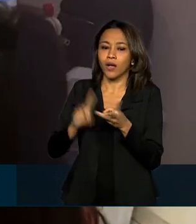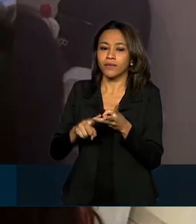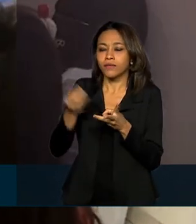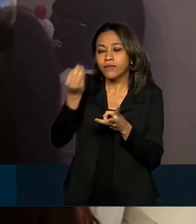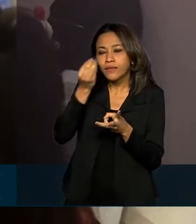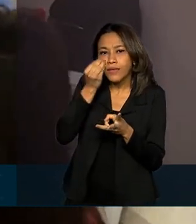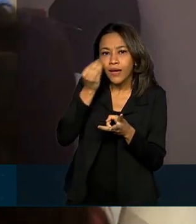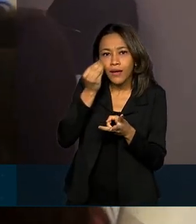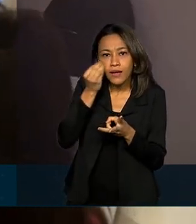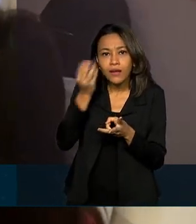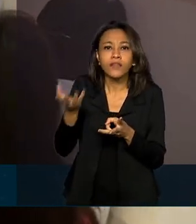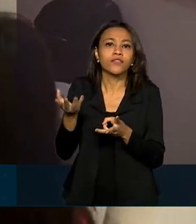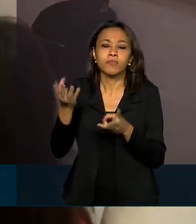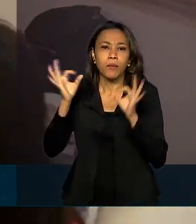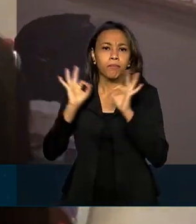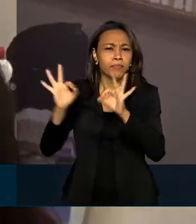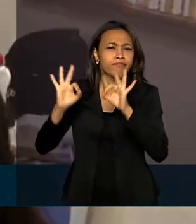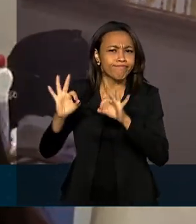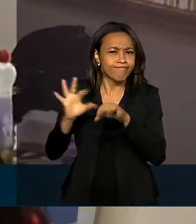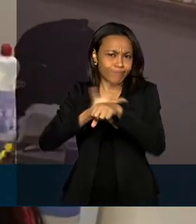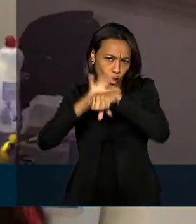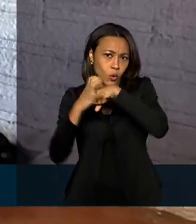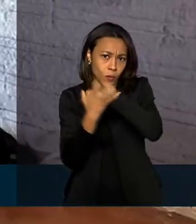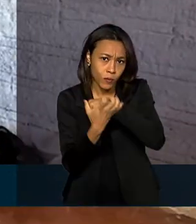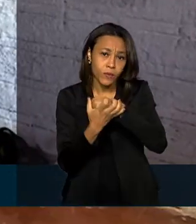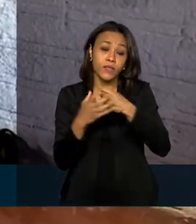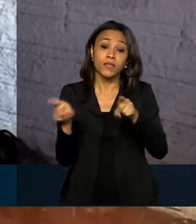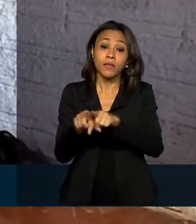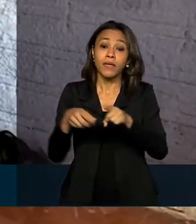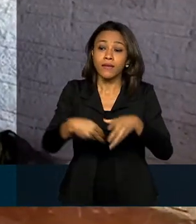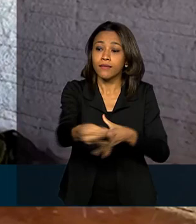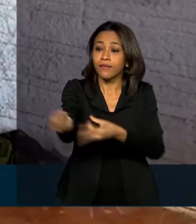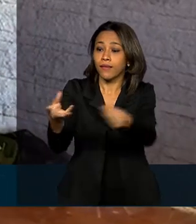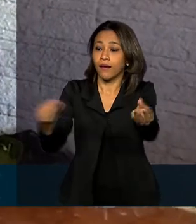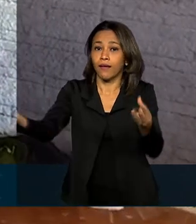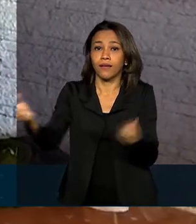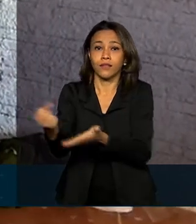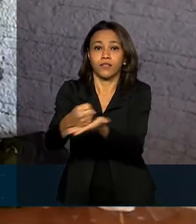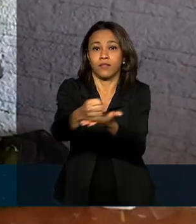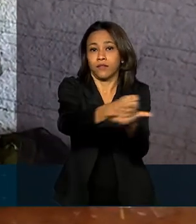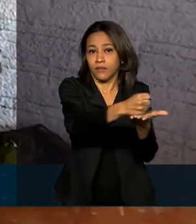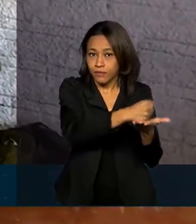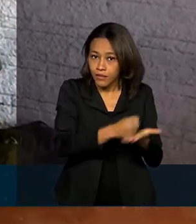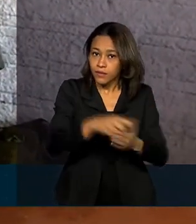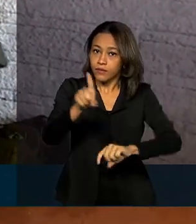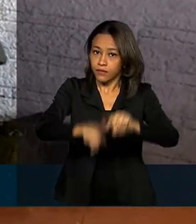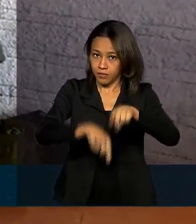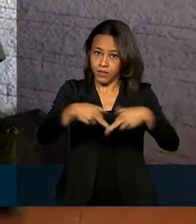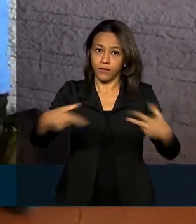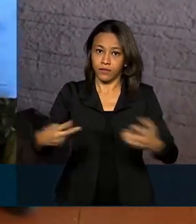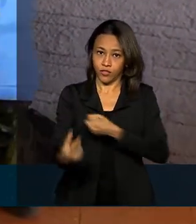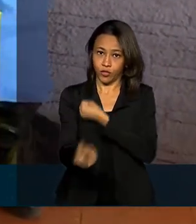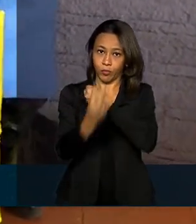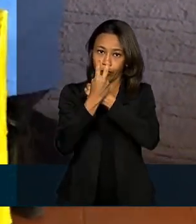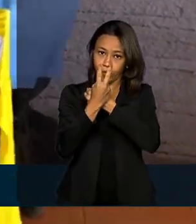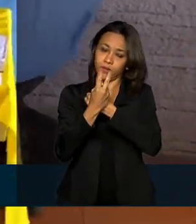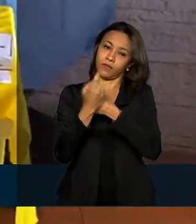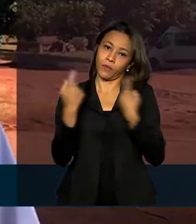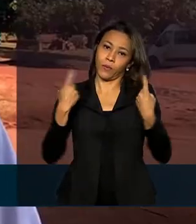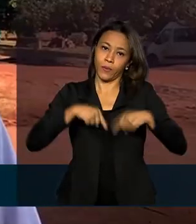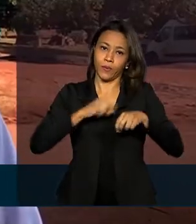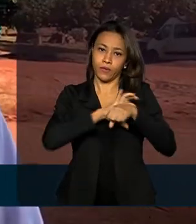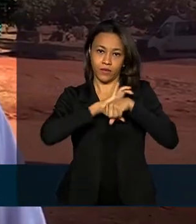para o diagnóstico do coronavírus e também a entrega de medicamentos e insumos de proteção contra a